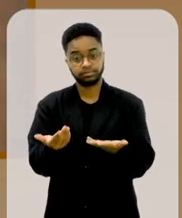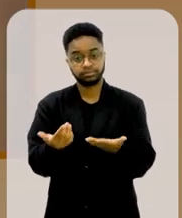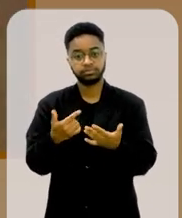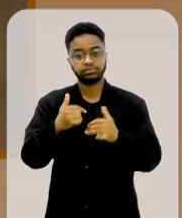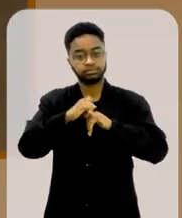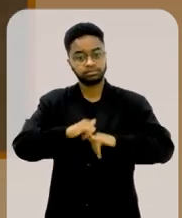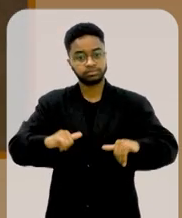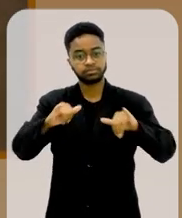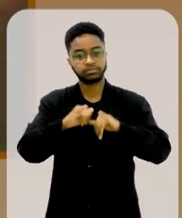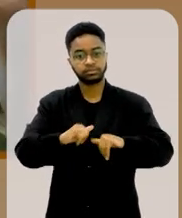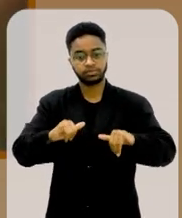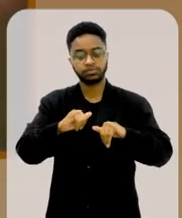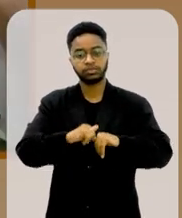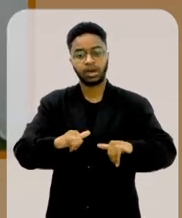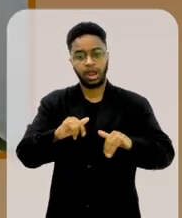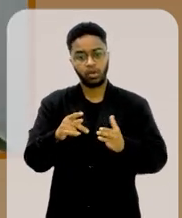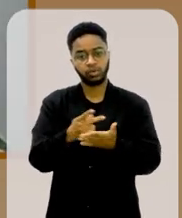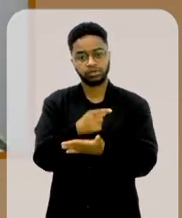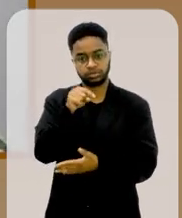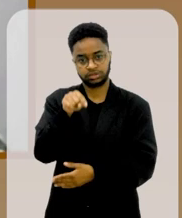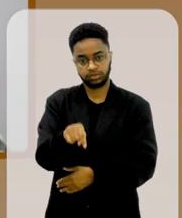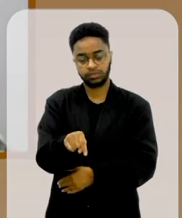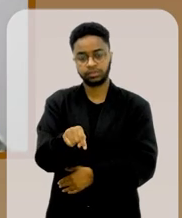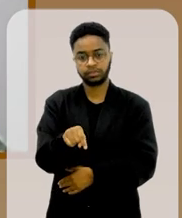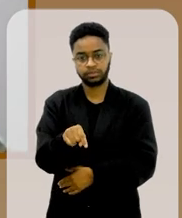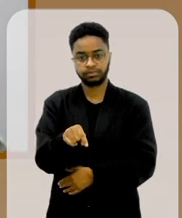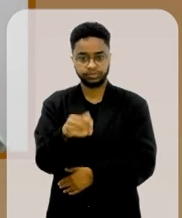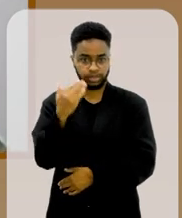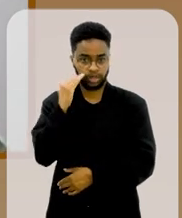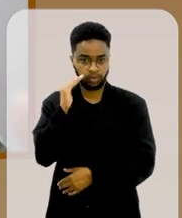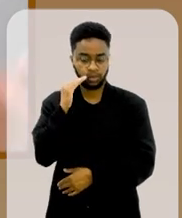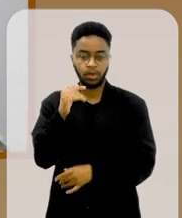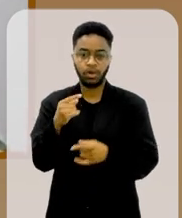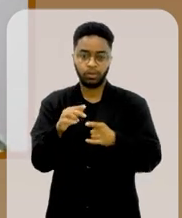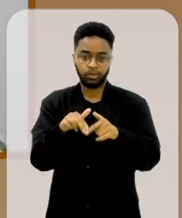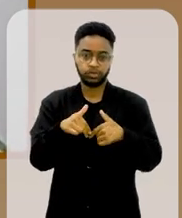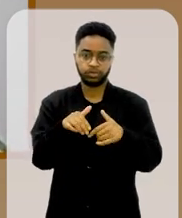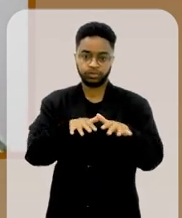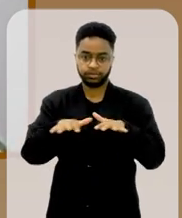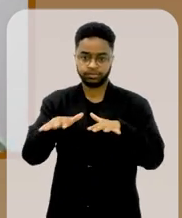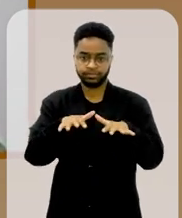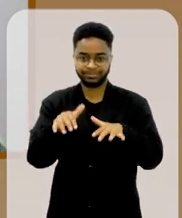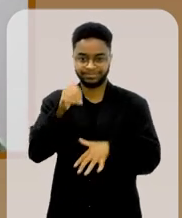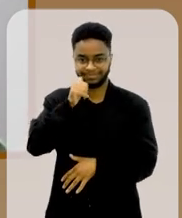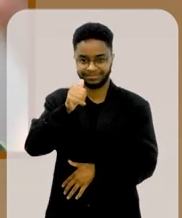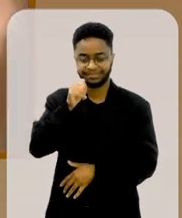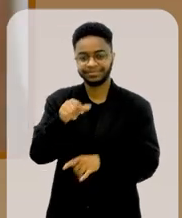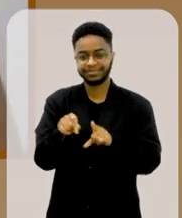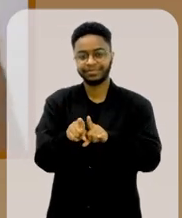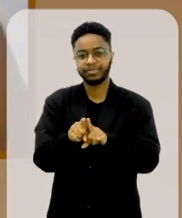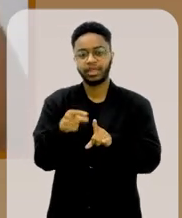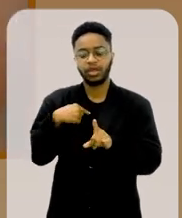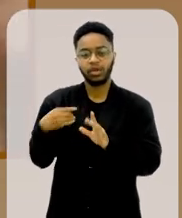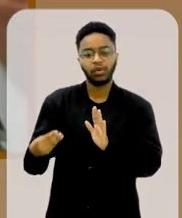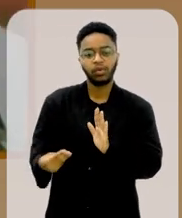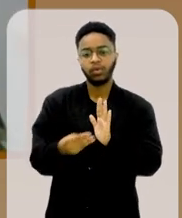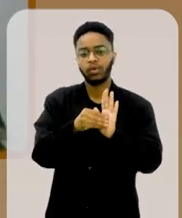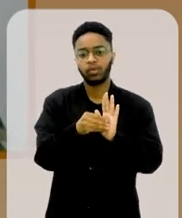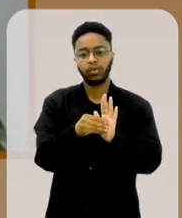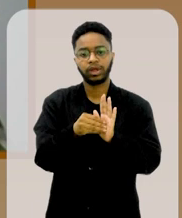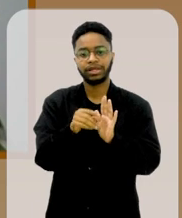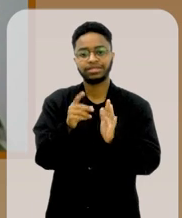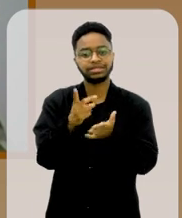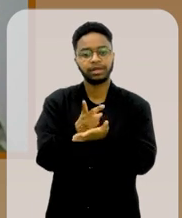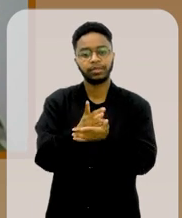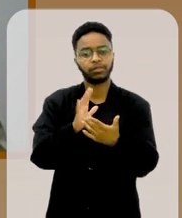Foi um lançamento que foi muito divulgado aqui, entendeu? Graças ao movimento de mulheres. E eu coloquei nas